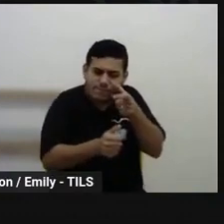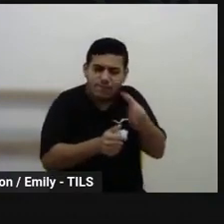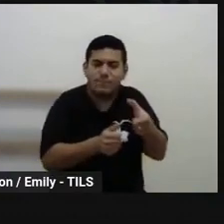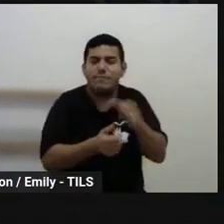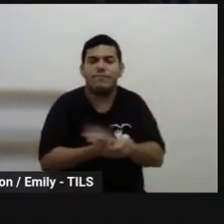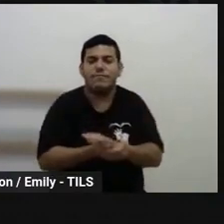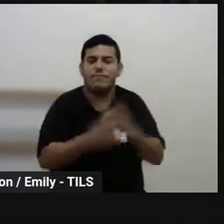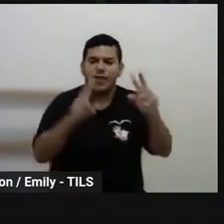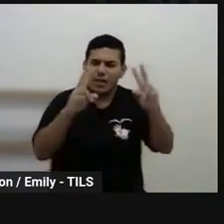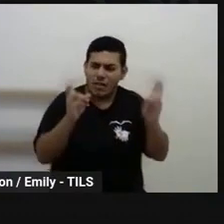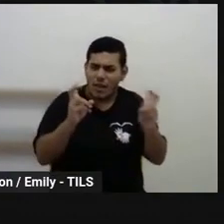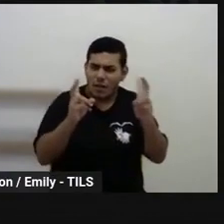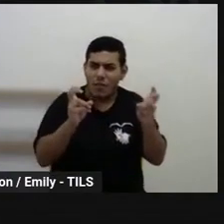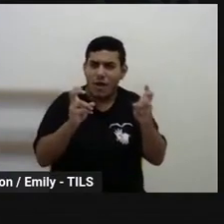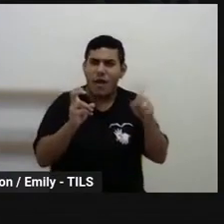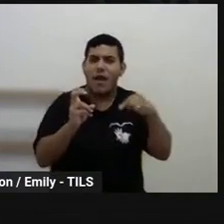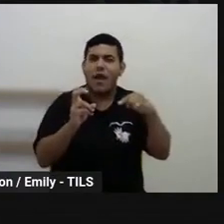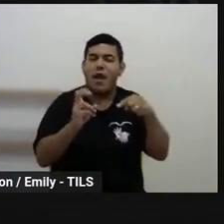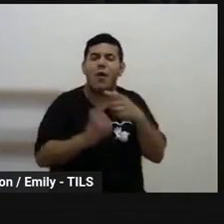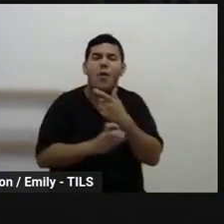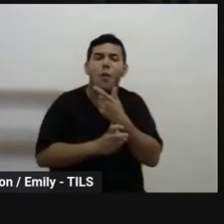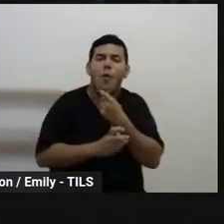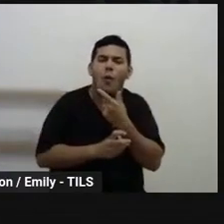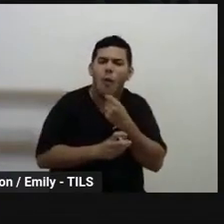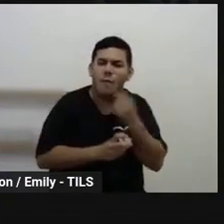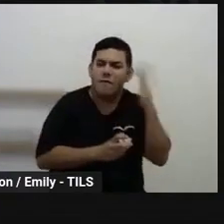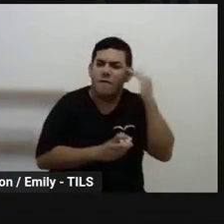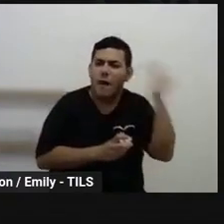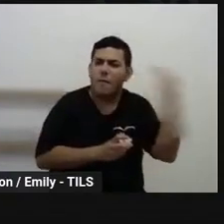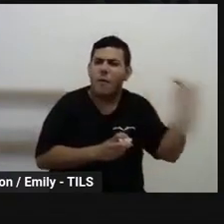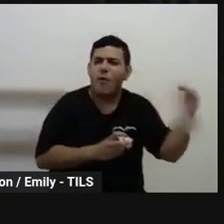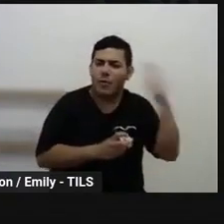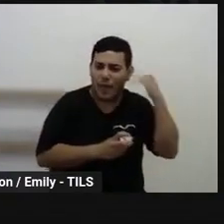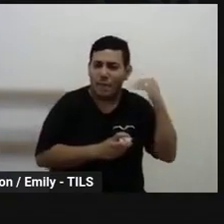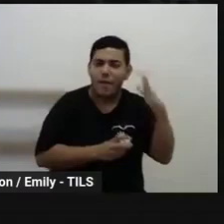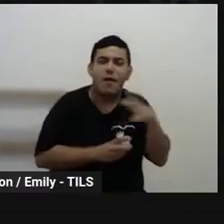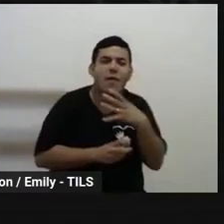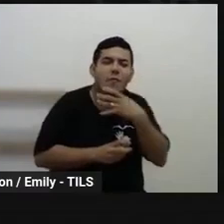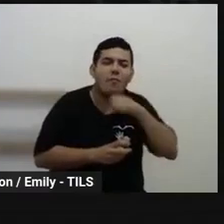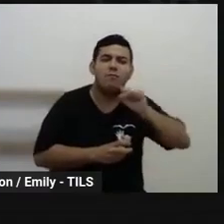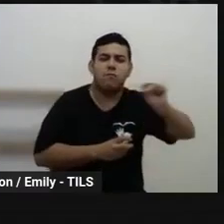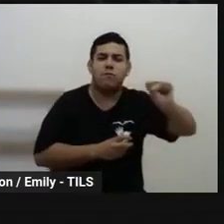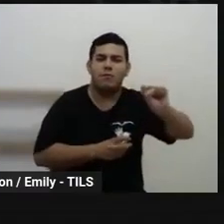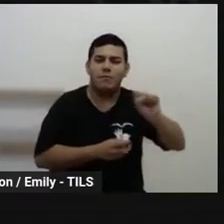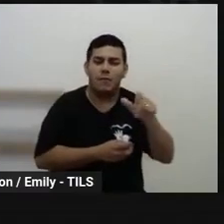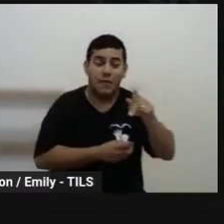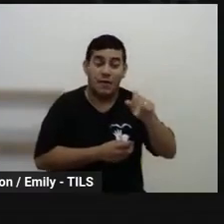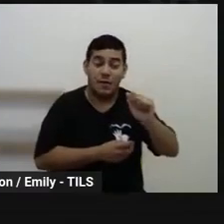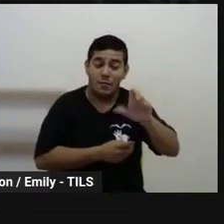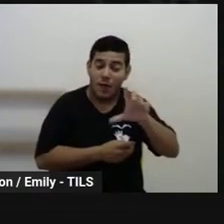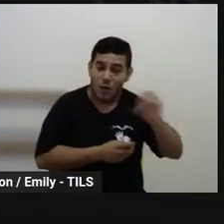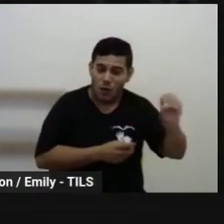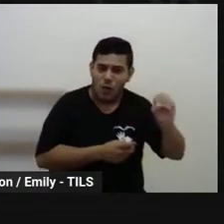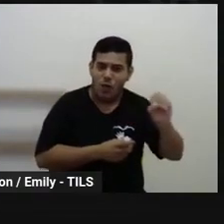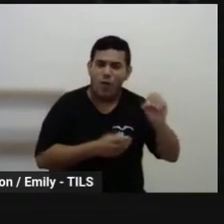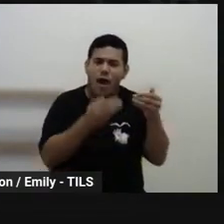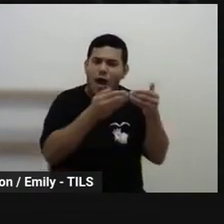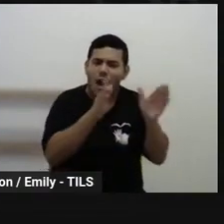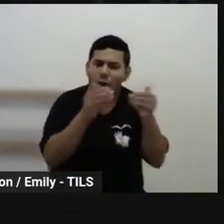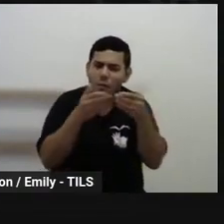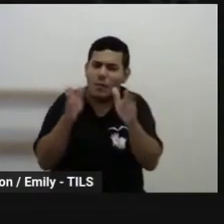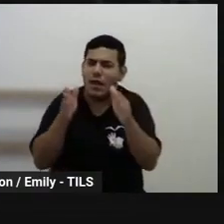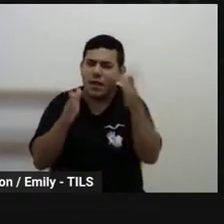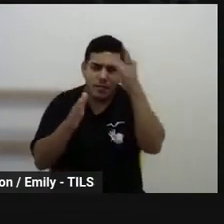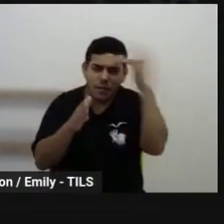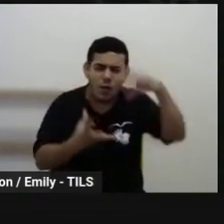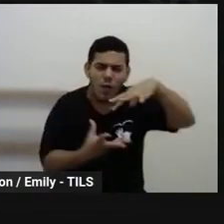arbitrária, é Paulo Freire, quando ele diz que o sujeito se abre ao mundo e aos outros inaugura